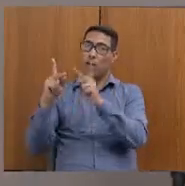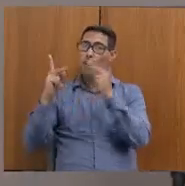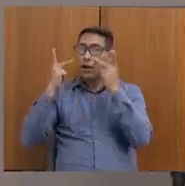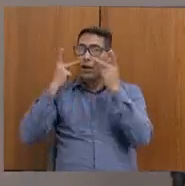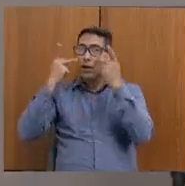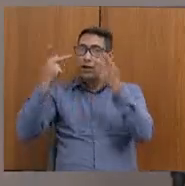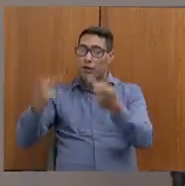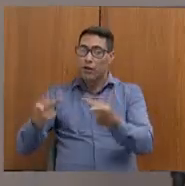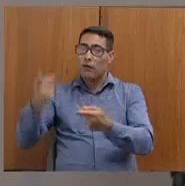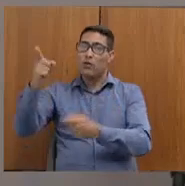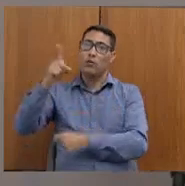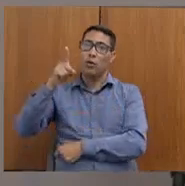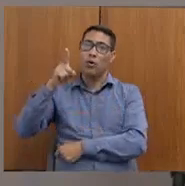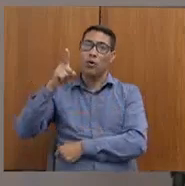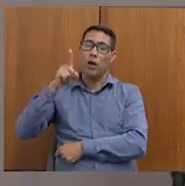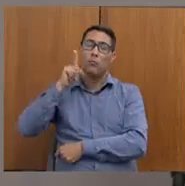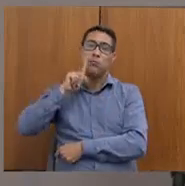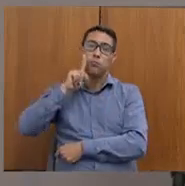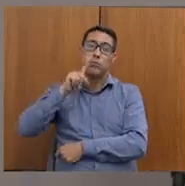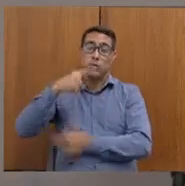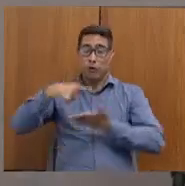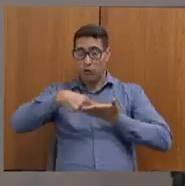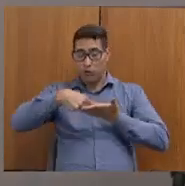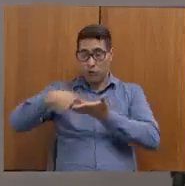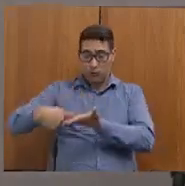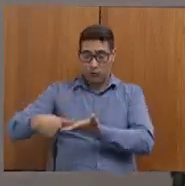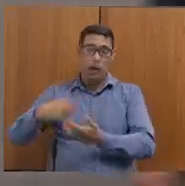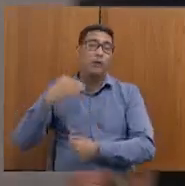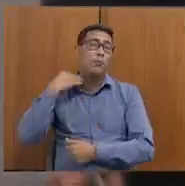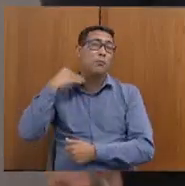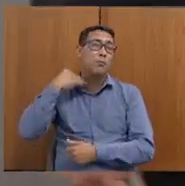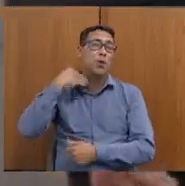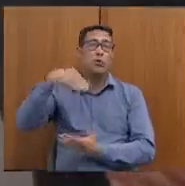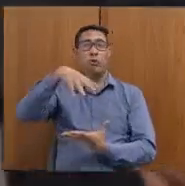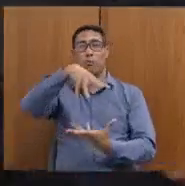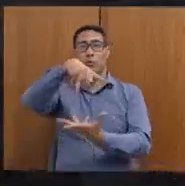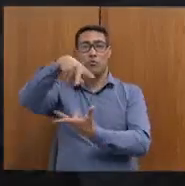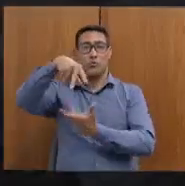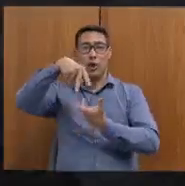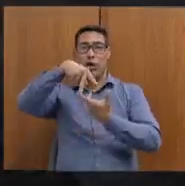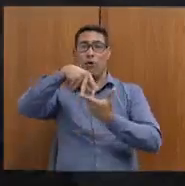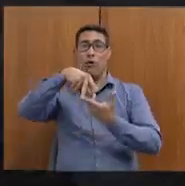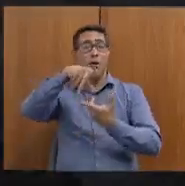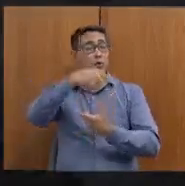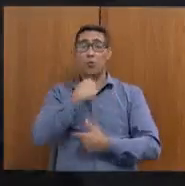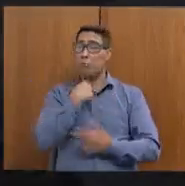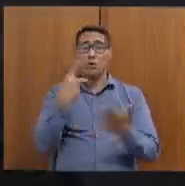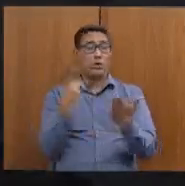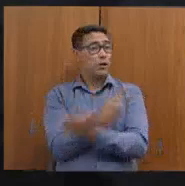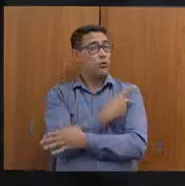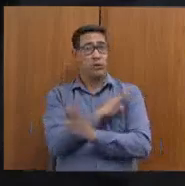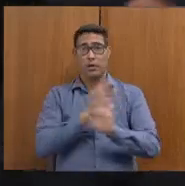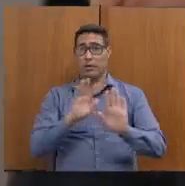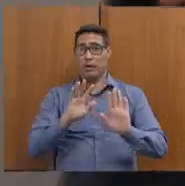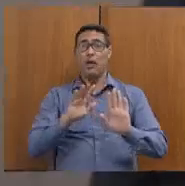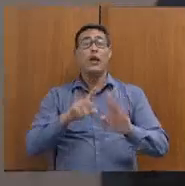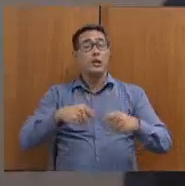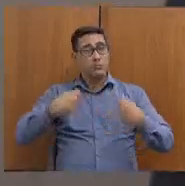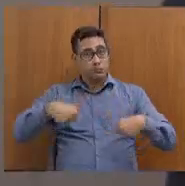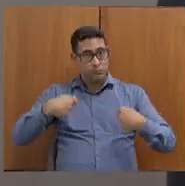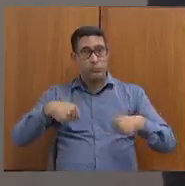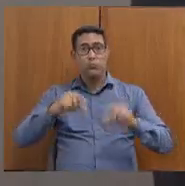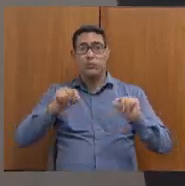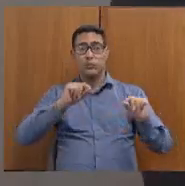convidada pelo Banco Mundial. Então, isso é inadmissível. Isso não pode acontecer mais. Então, acho que a gente tem que começar